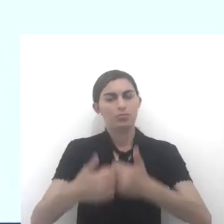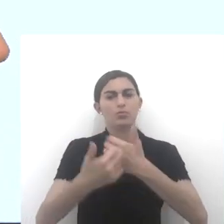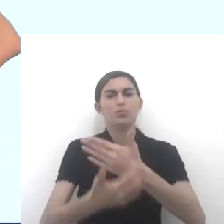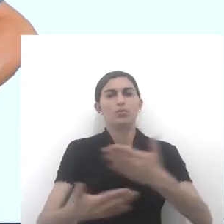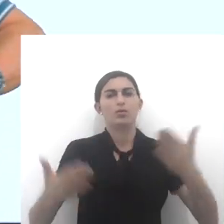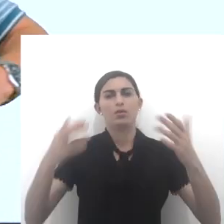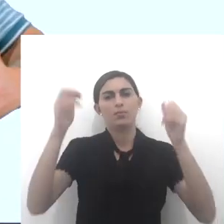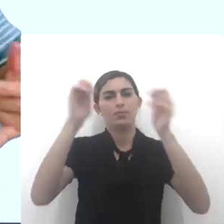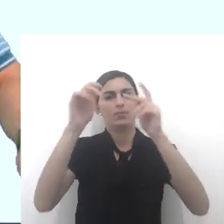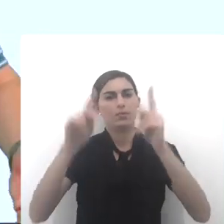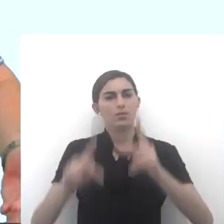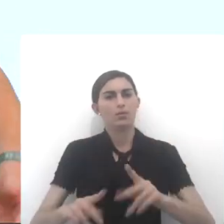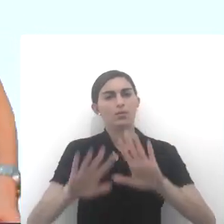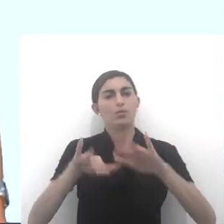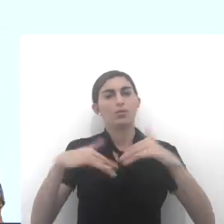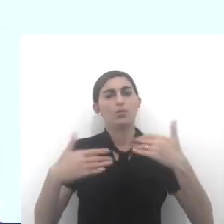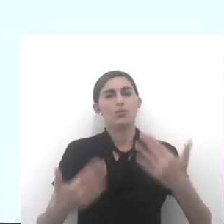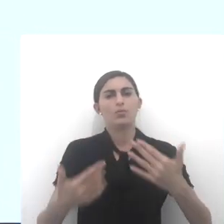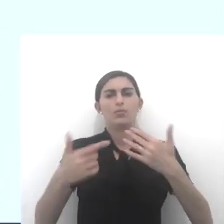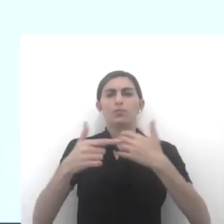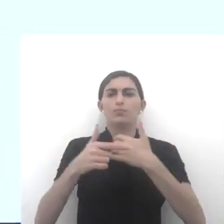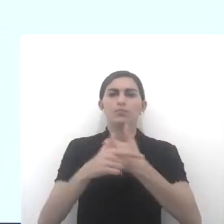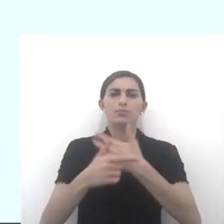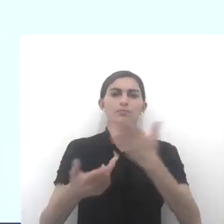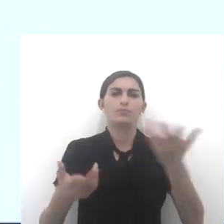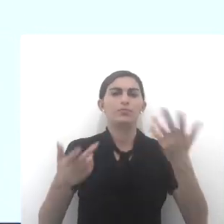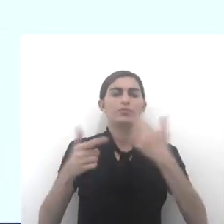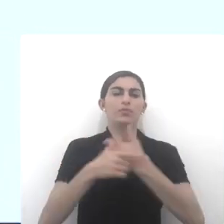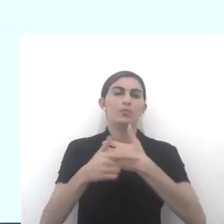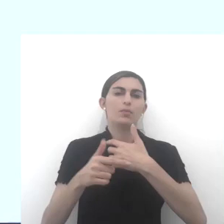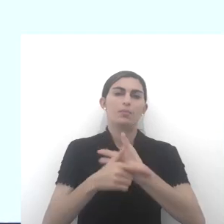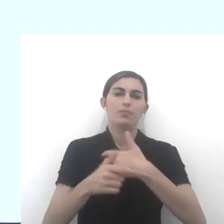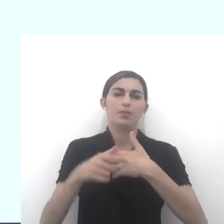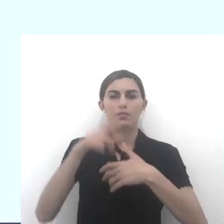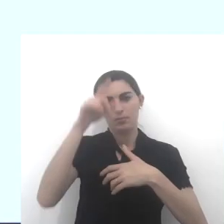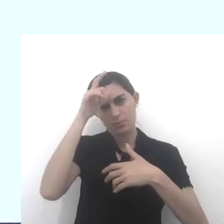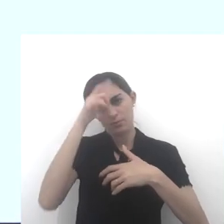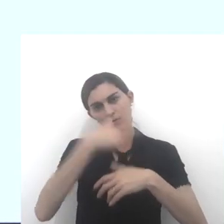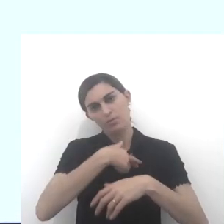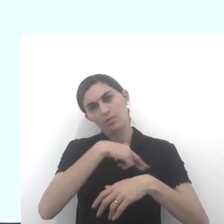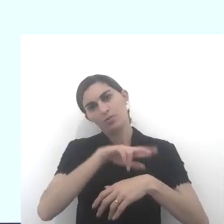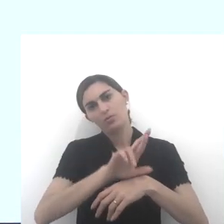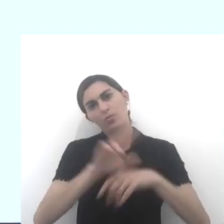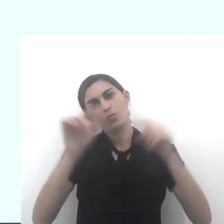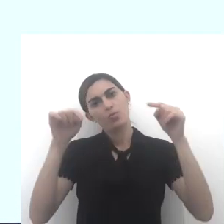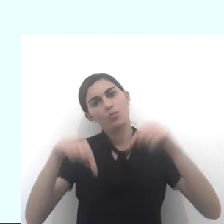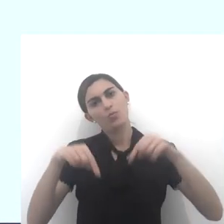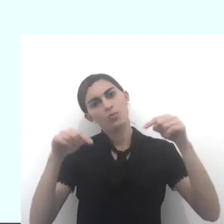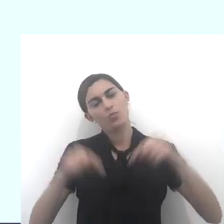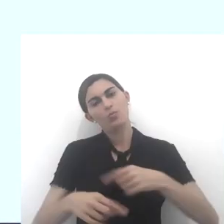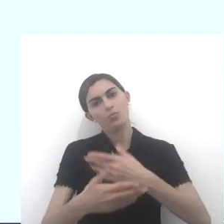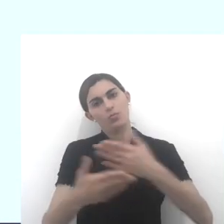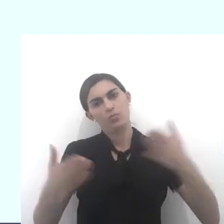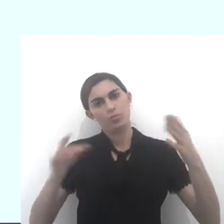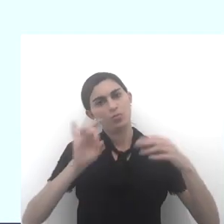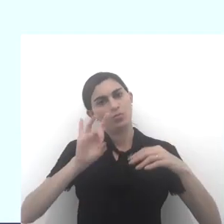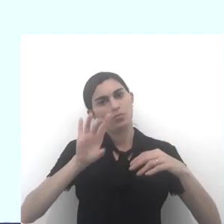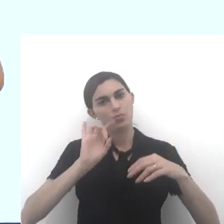é um condutor, ele vai questionando a paz, e qual será o papel do líder religioso hoje?